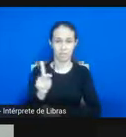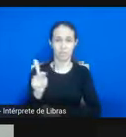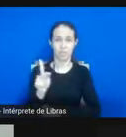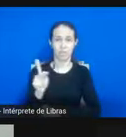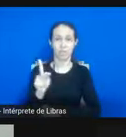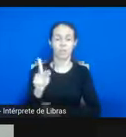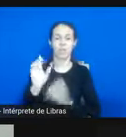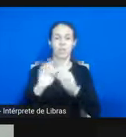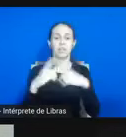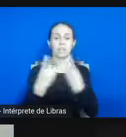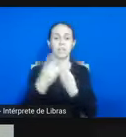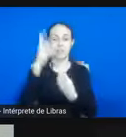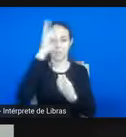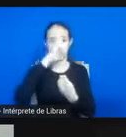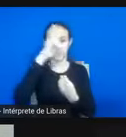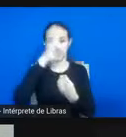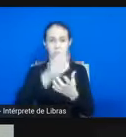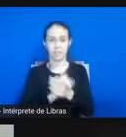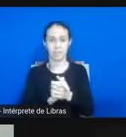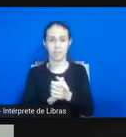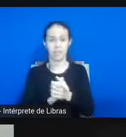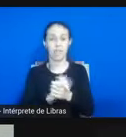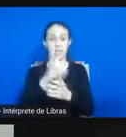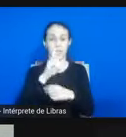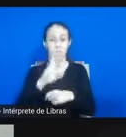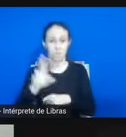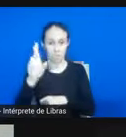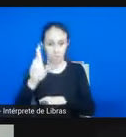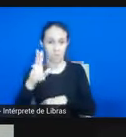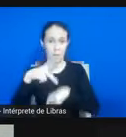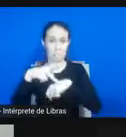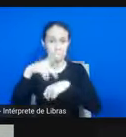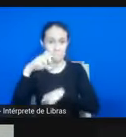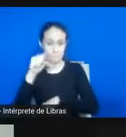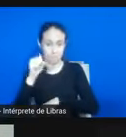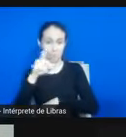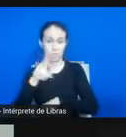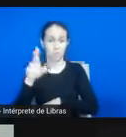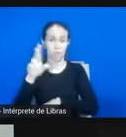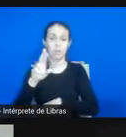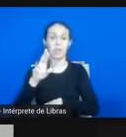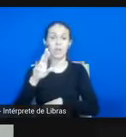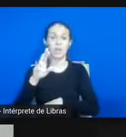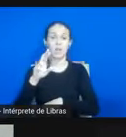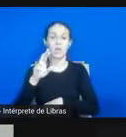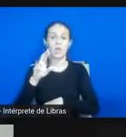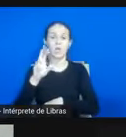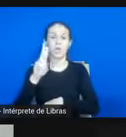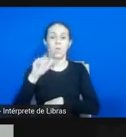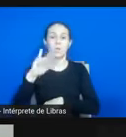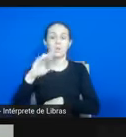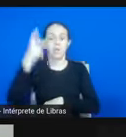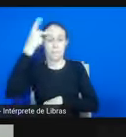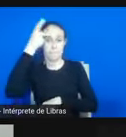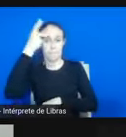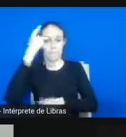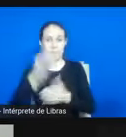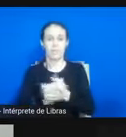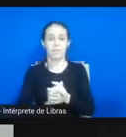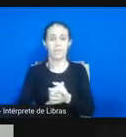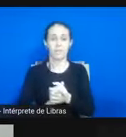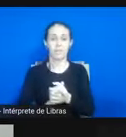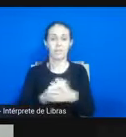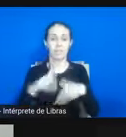de História da UNB, doutora e pós-doutora em História pela Unicamp e desde a sua primeira graduação desenvolve